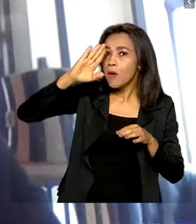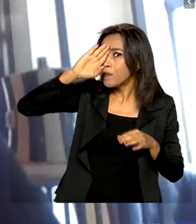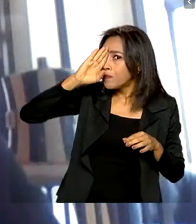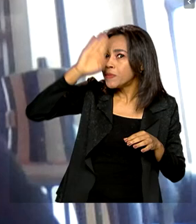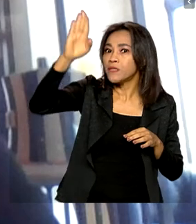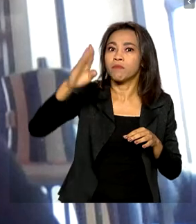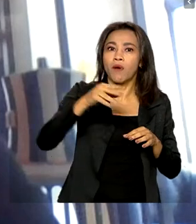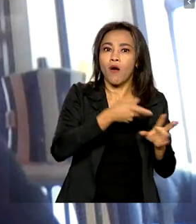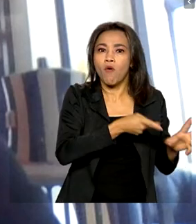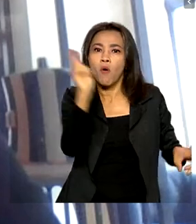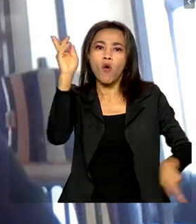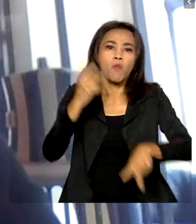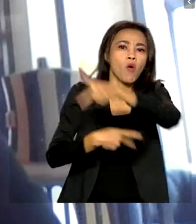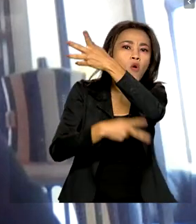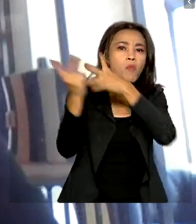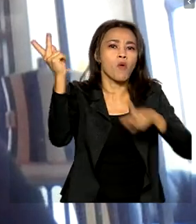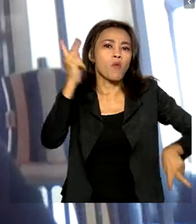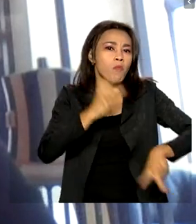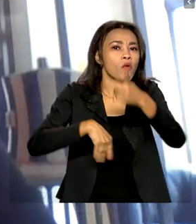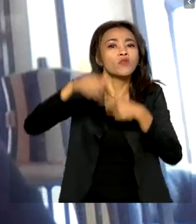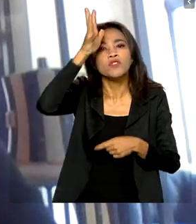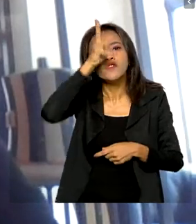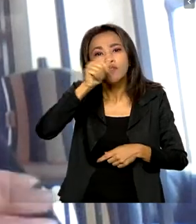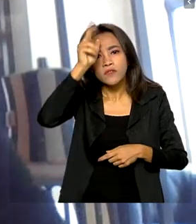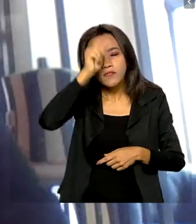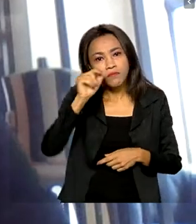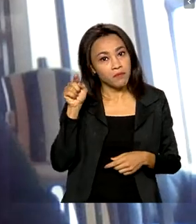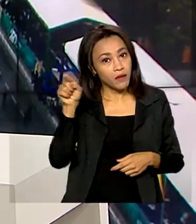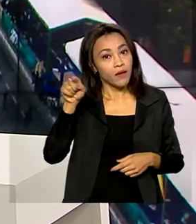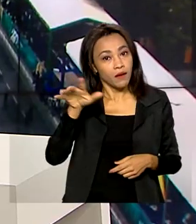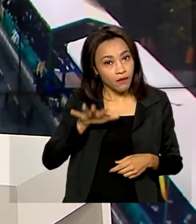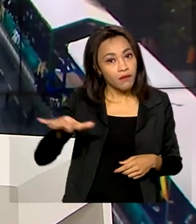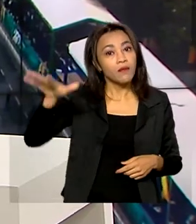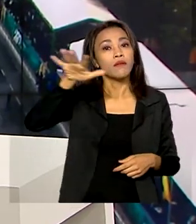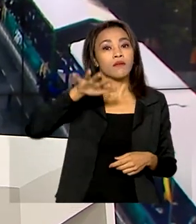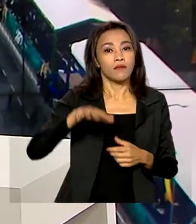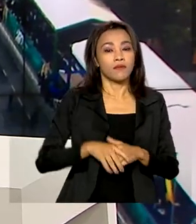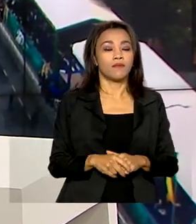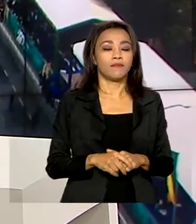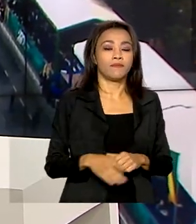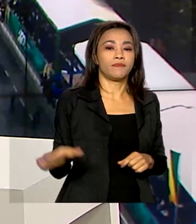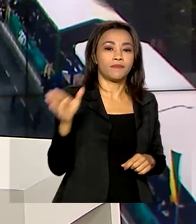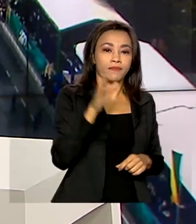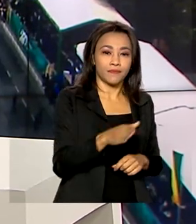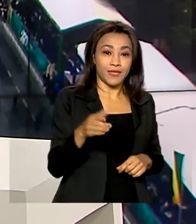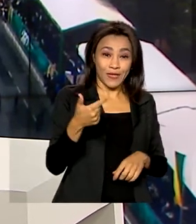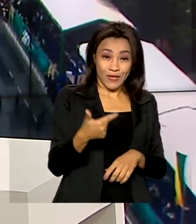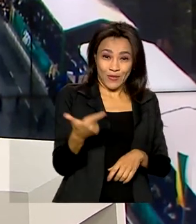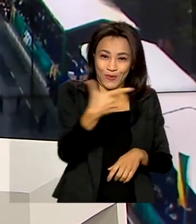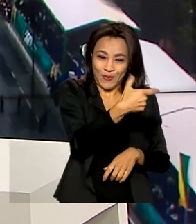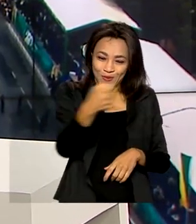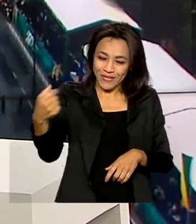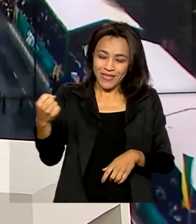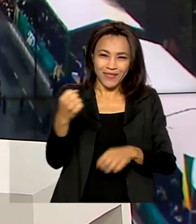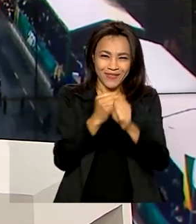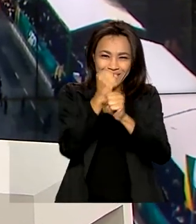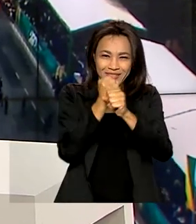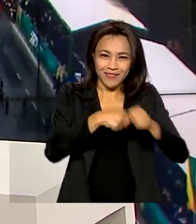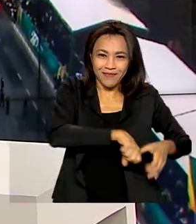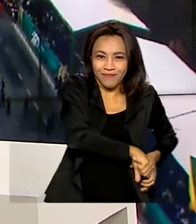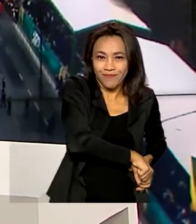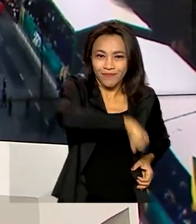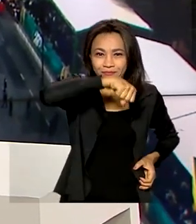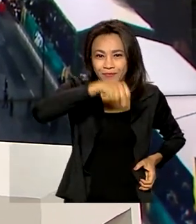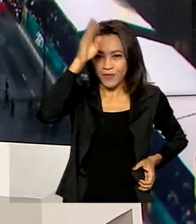é o principal fornecedor de frango halal para a região. No Bicentenário da Independência, brasileiros de